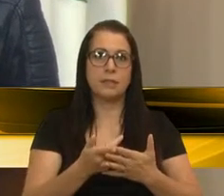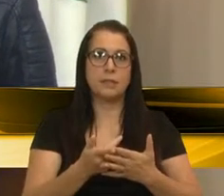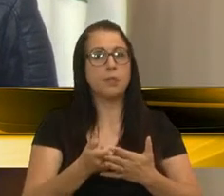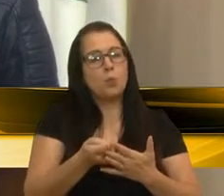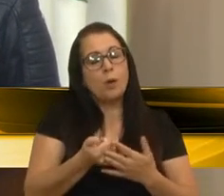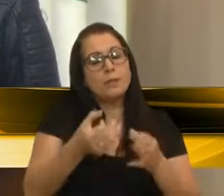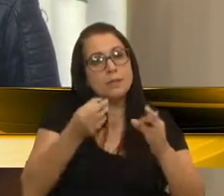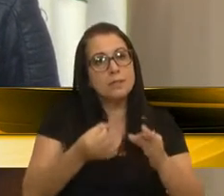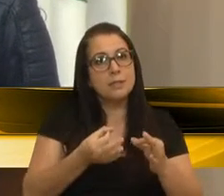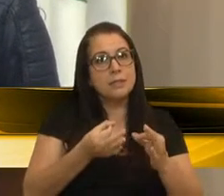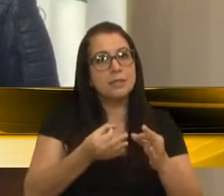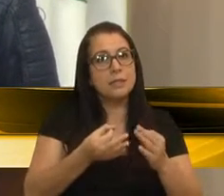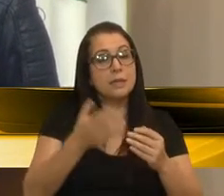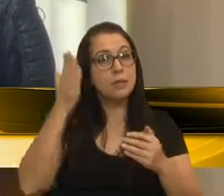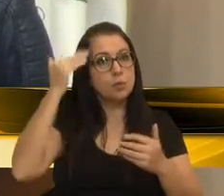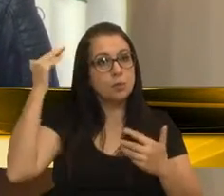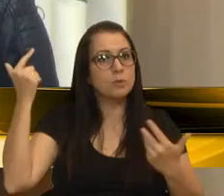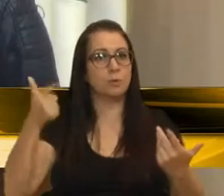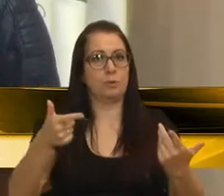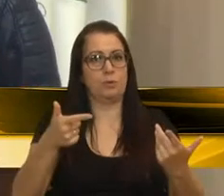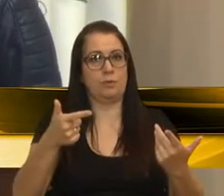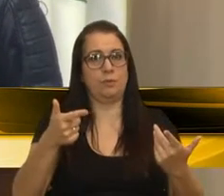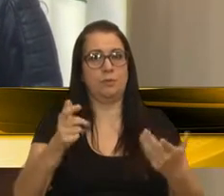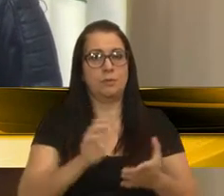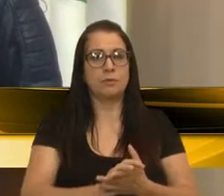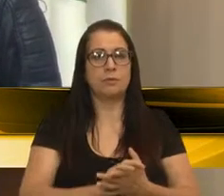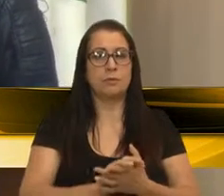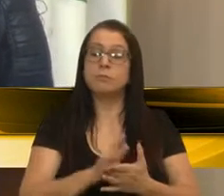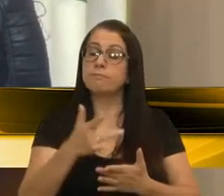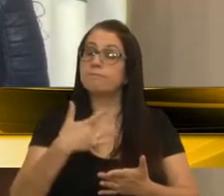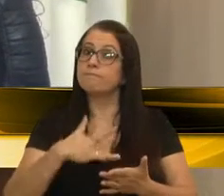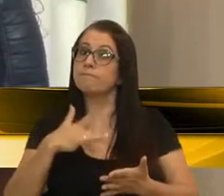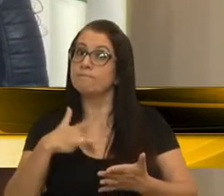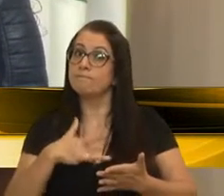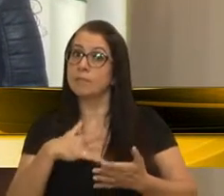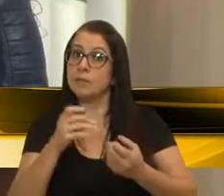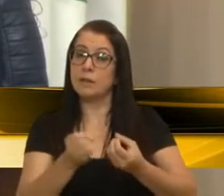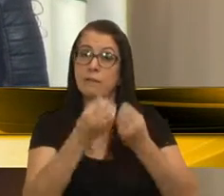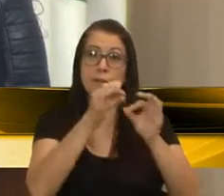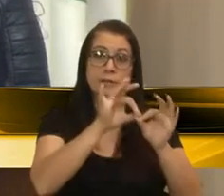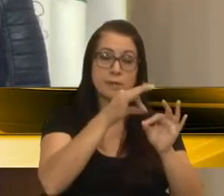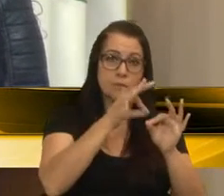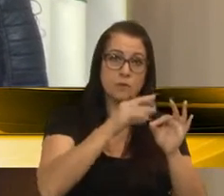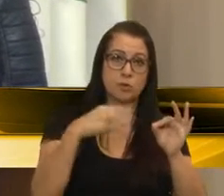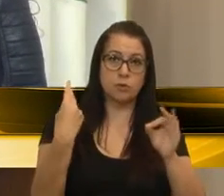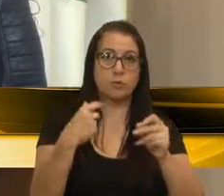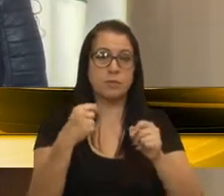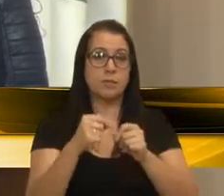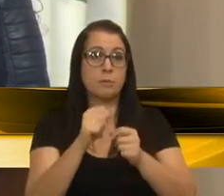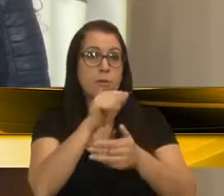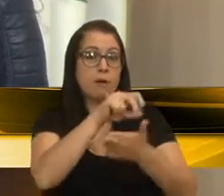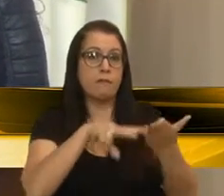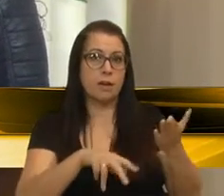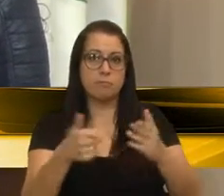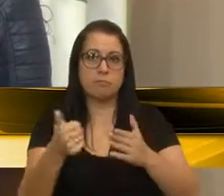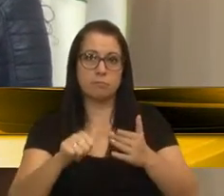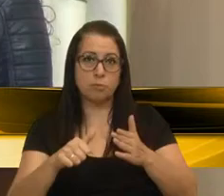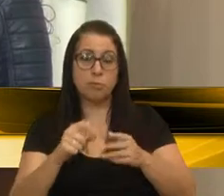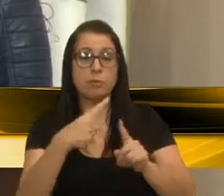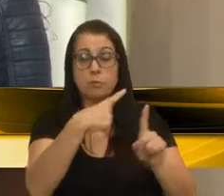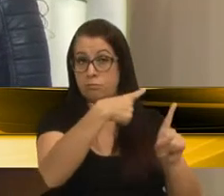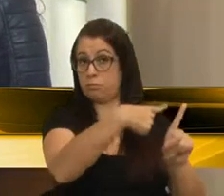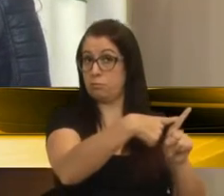quase certeza de sucesso. Mas, infelizmente, nessa Festa da Uva, nós precisamos avaliar o que foi